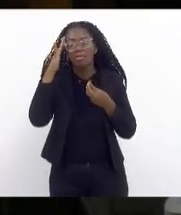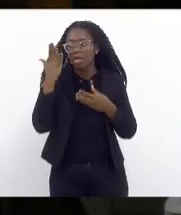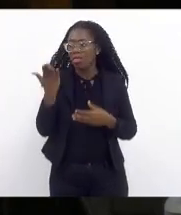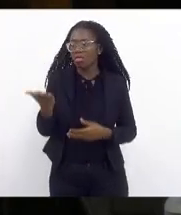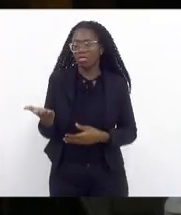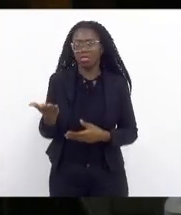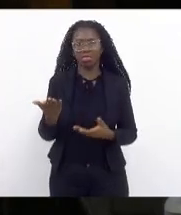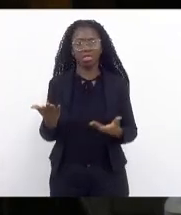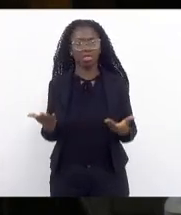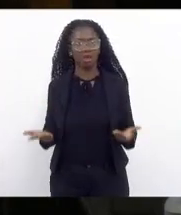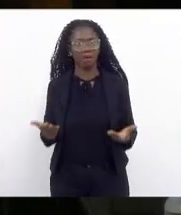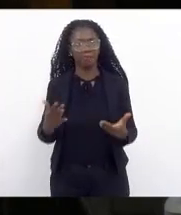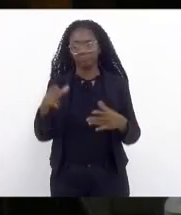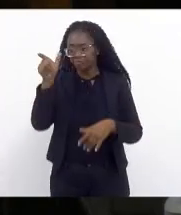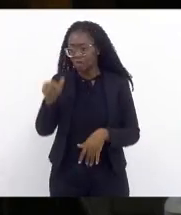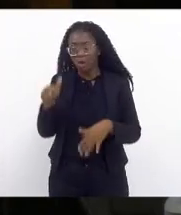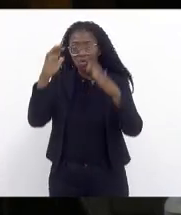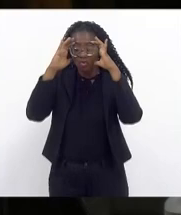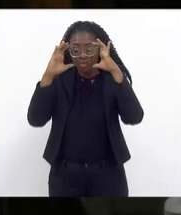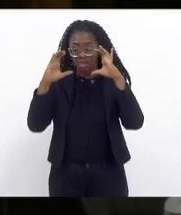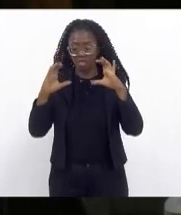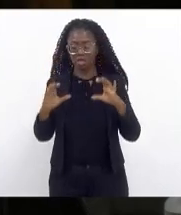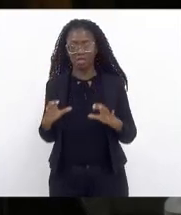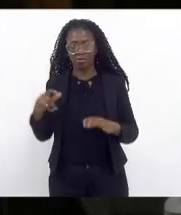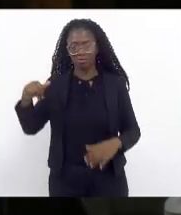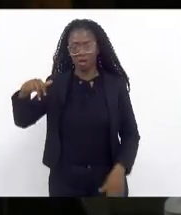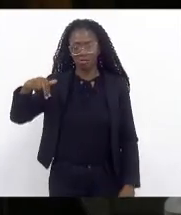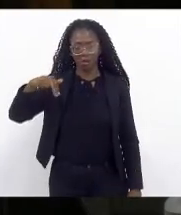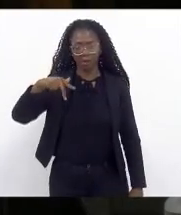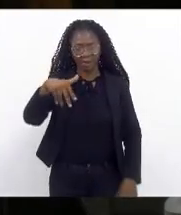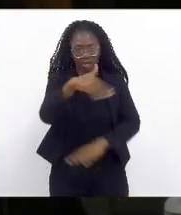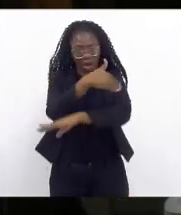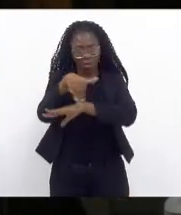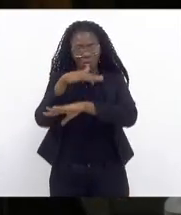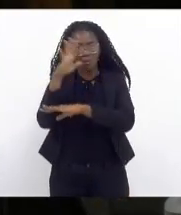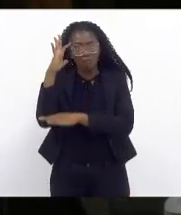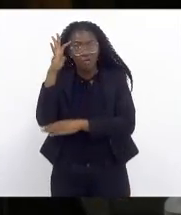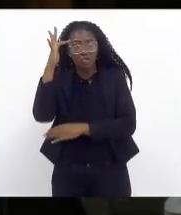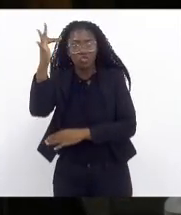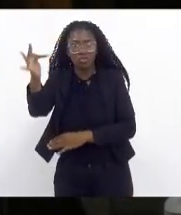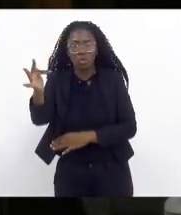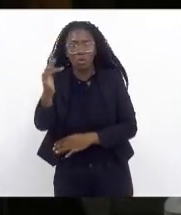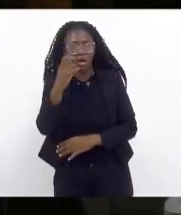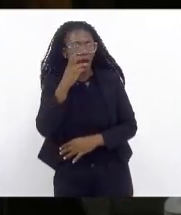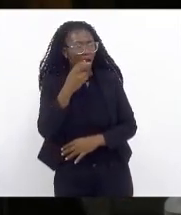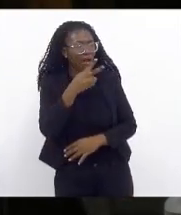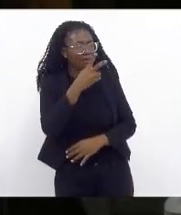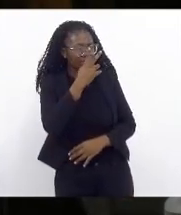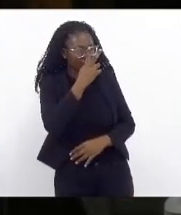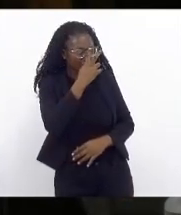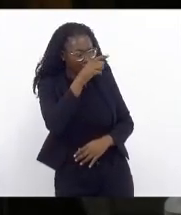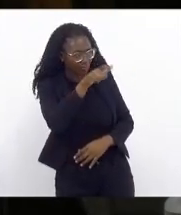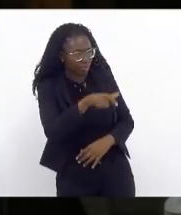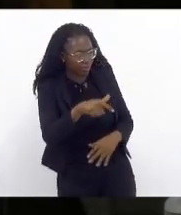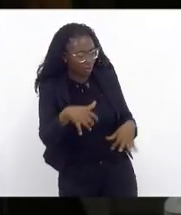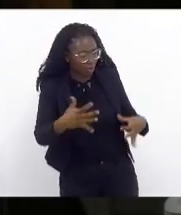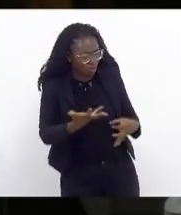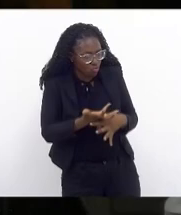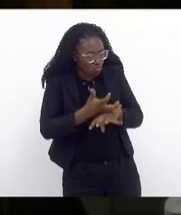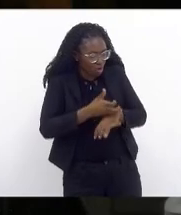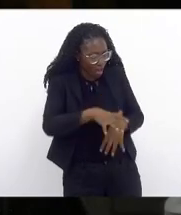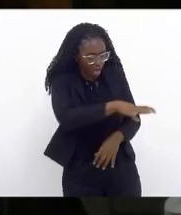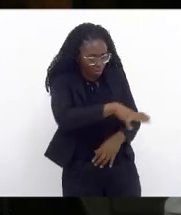um cidadão que passar pelas ruas lá no futuro e ver um esqueleto no chão